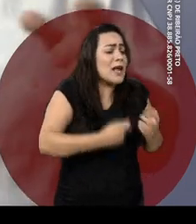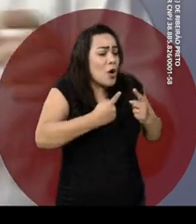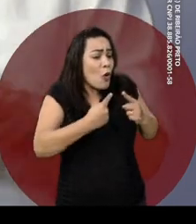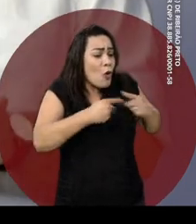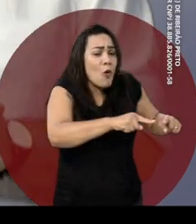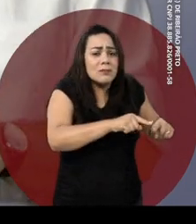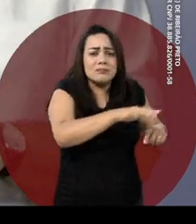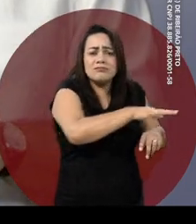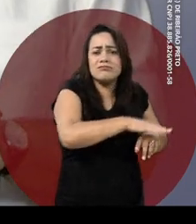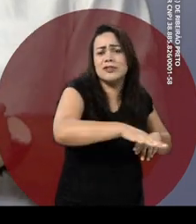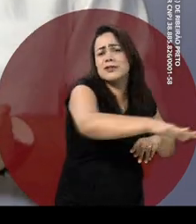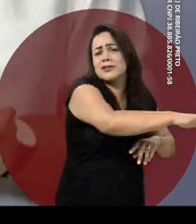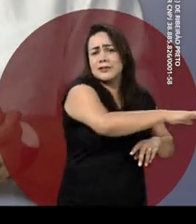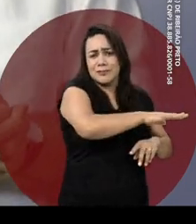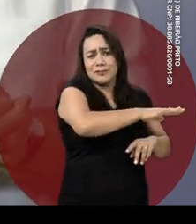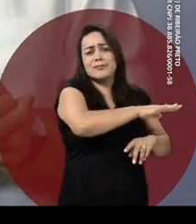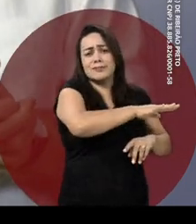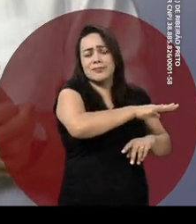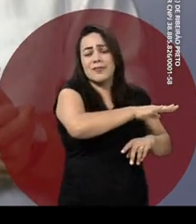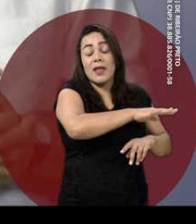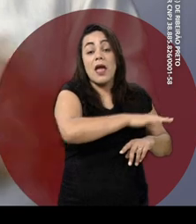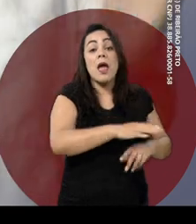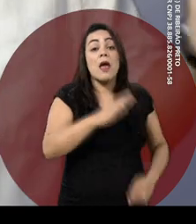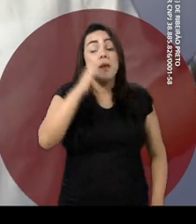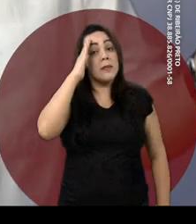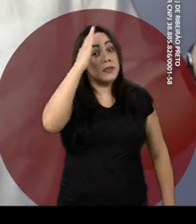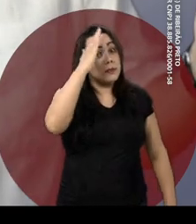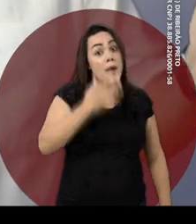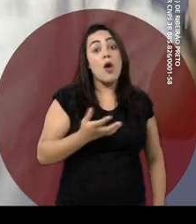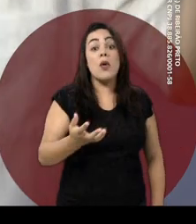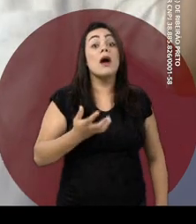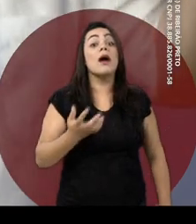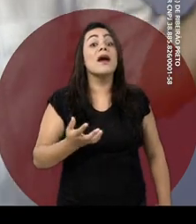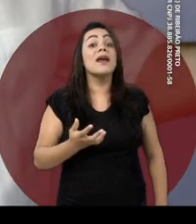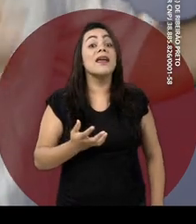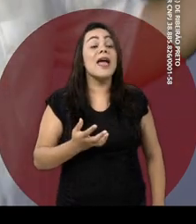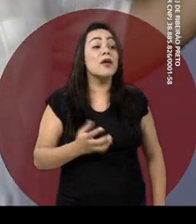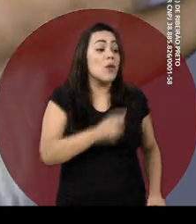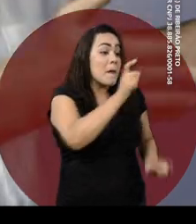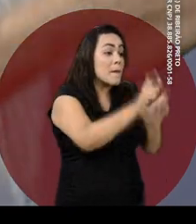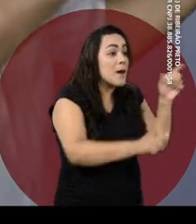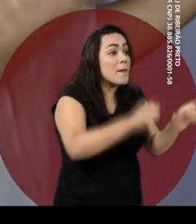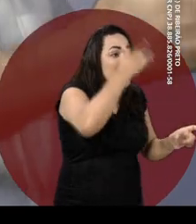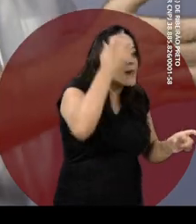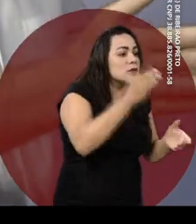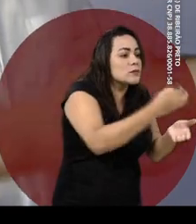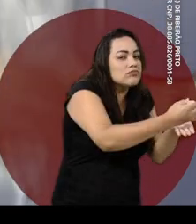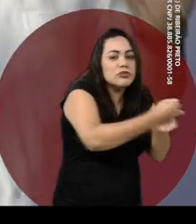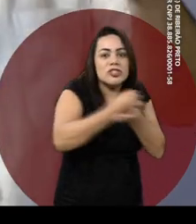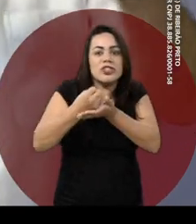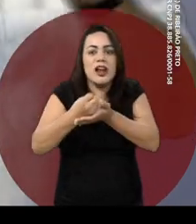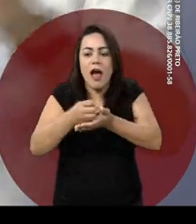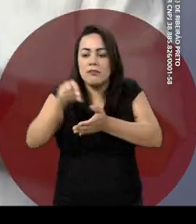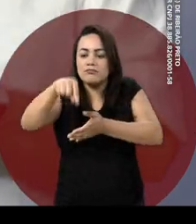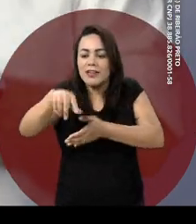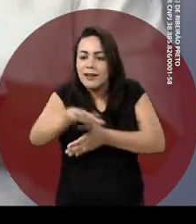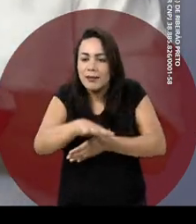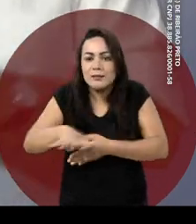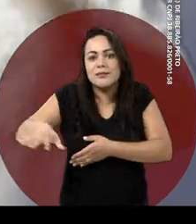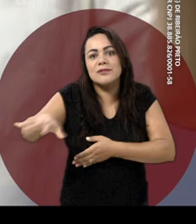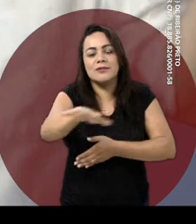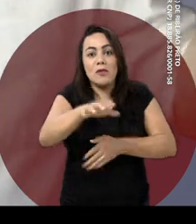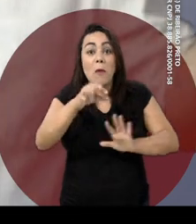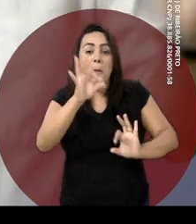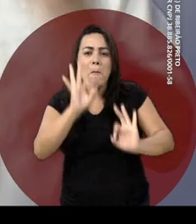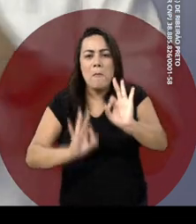situação tão desumana, tão humilhante. A prioridade é tirar as pessoas da rua. Vamos criar